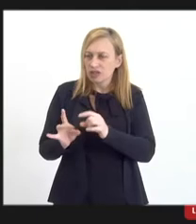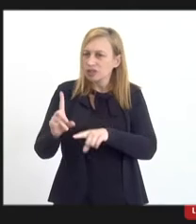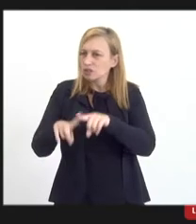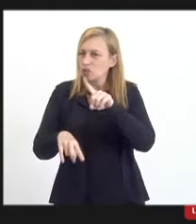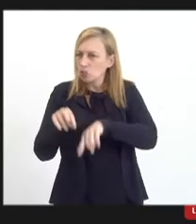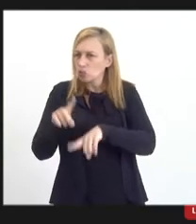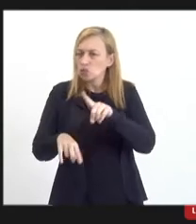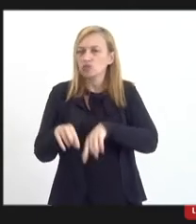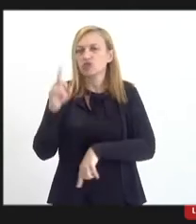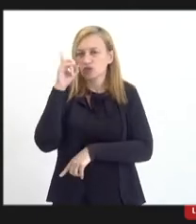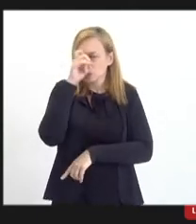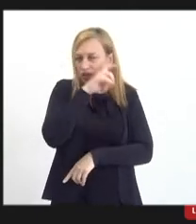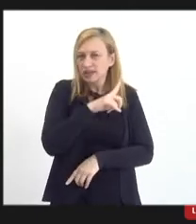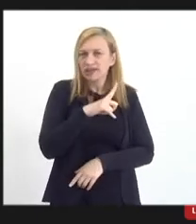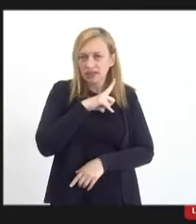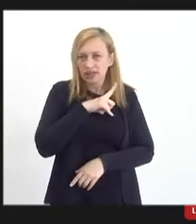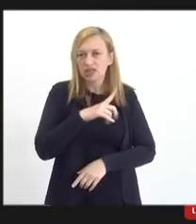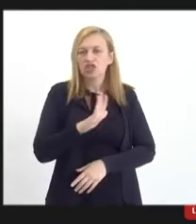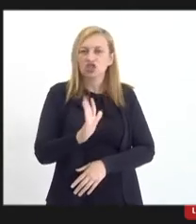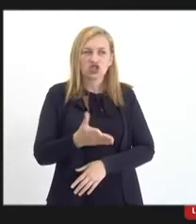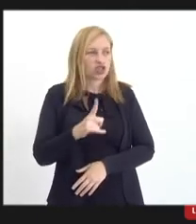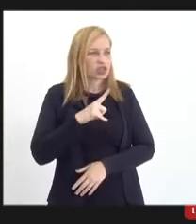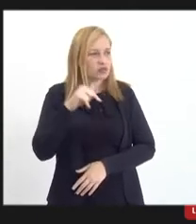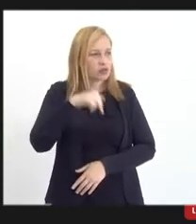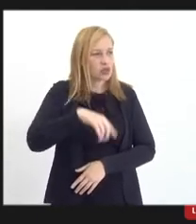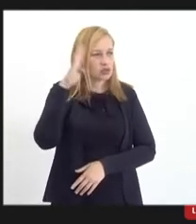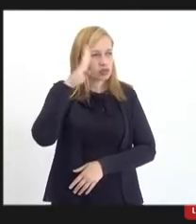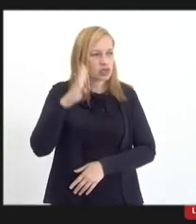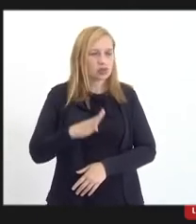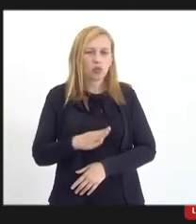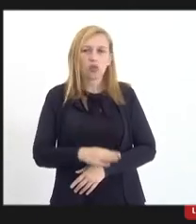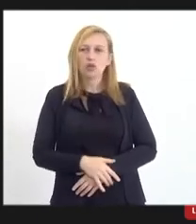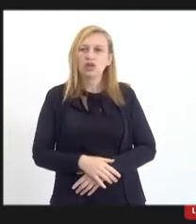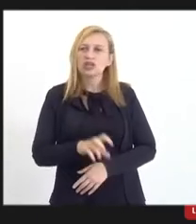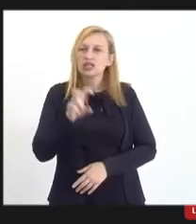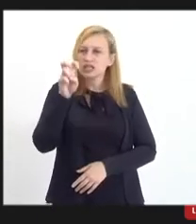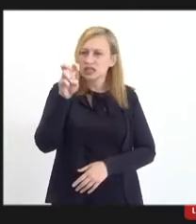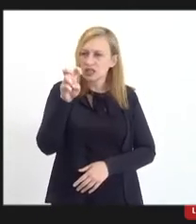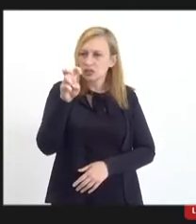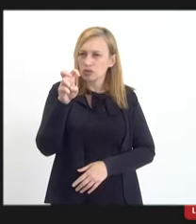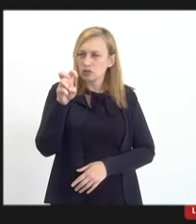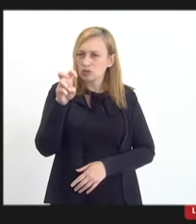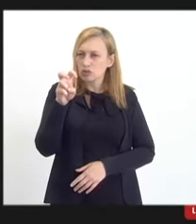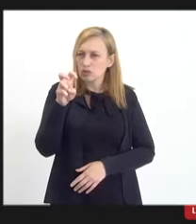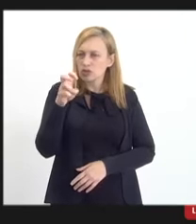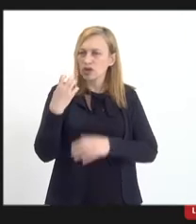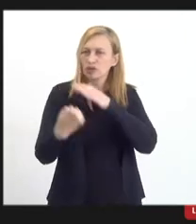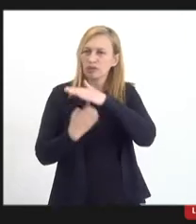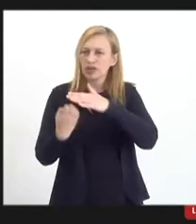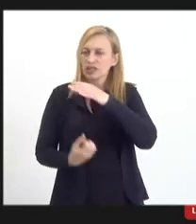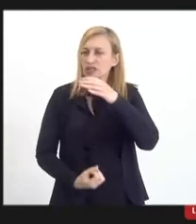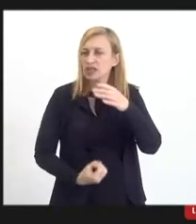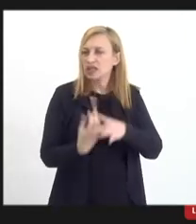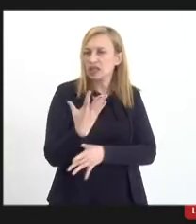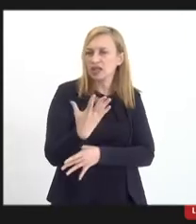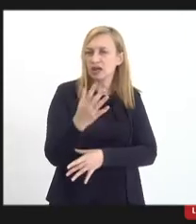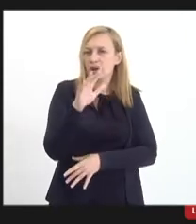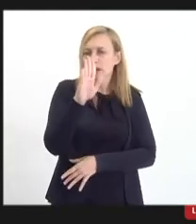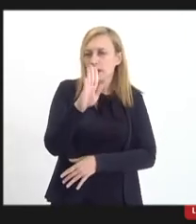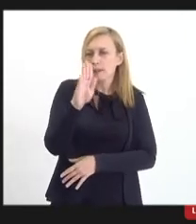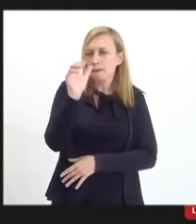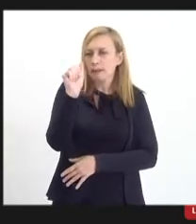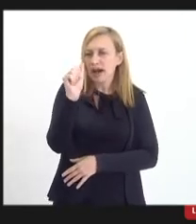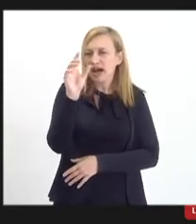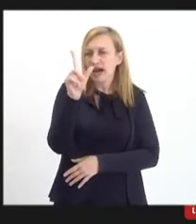sua dificuldade. Nós já tivemos no Brasil cinco fabricantes de turco de balieira. Hoje nós só temos um